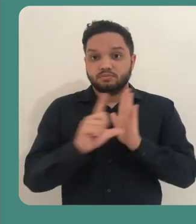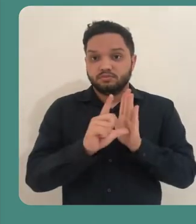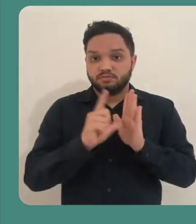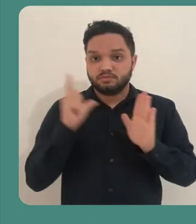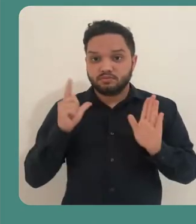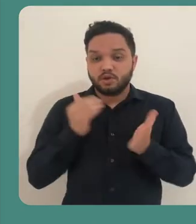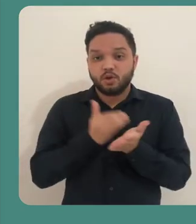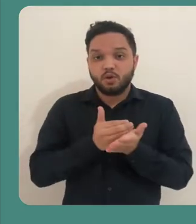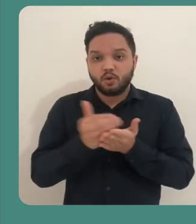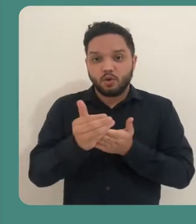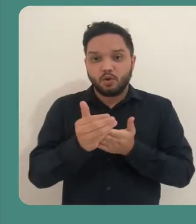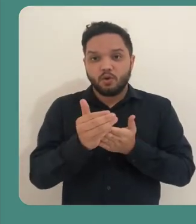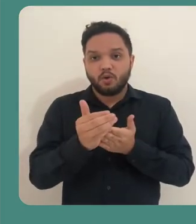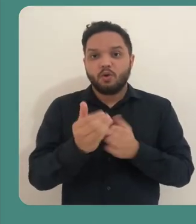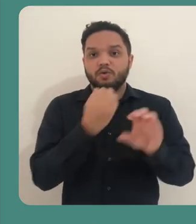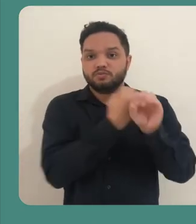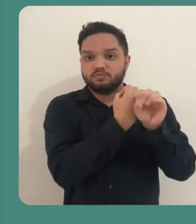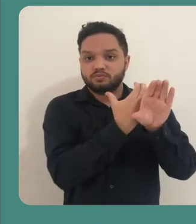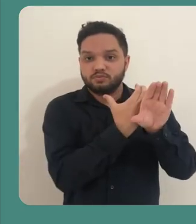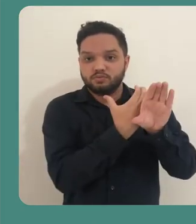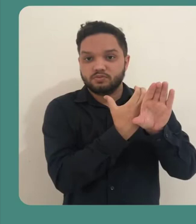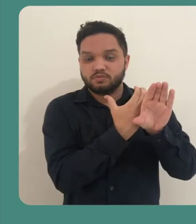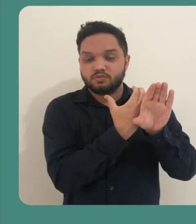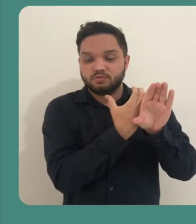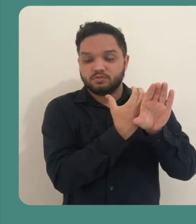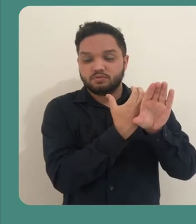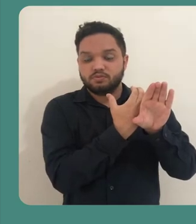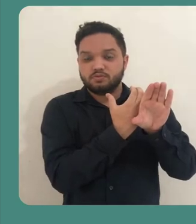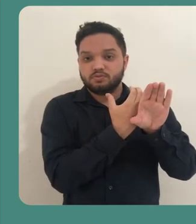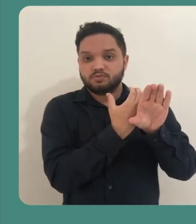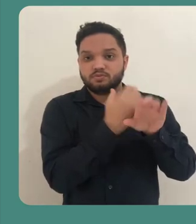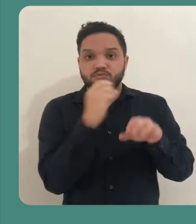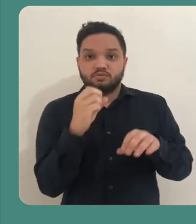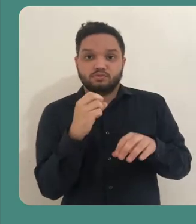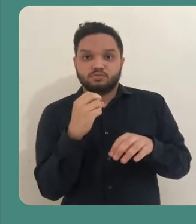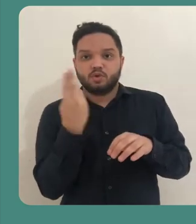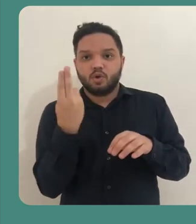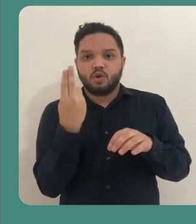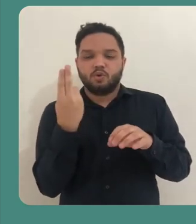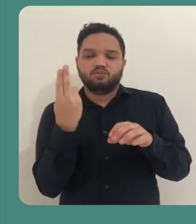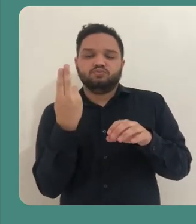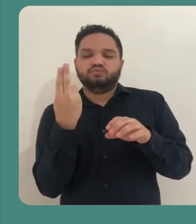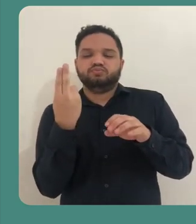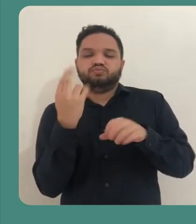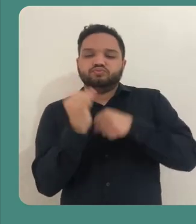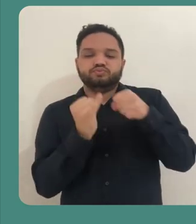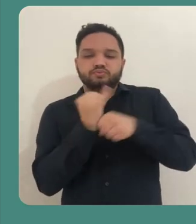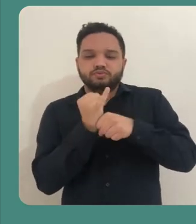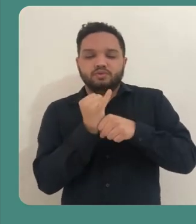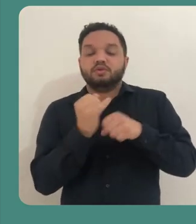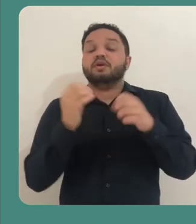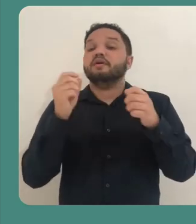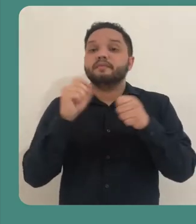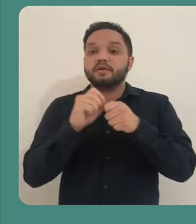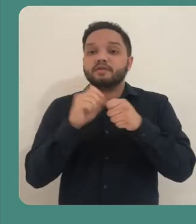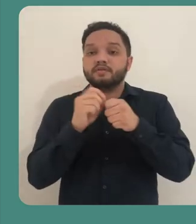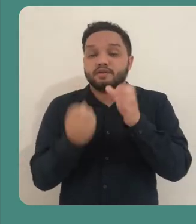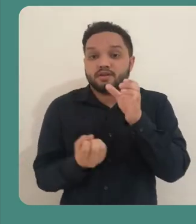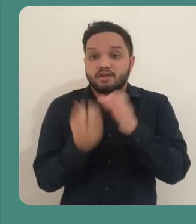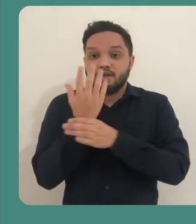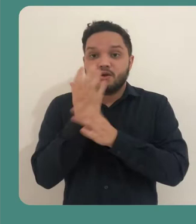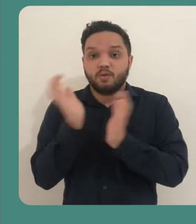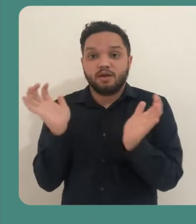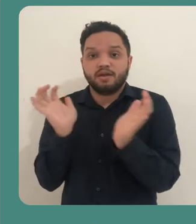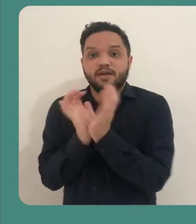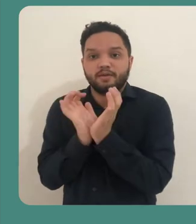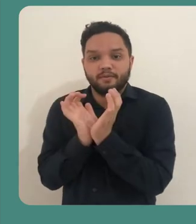Antes de iniciar uma web conferência ou uma transmissão pelo Microsoft Teams, é necessário você